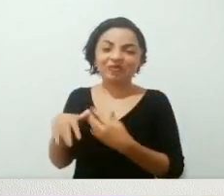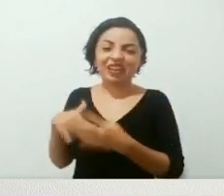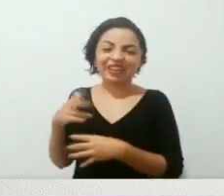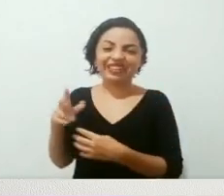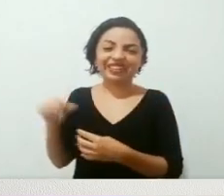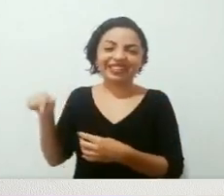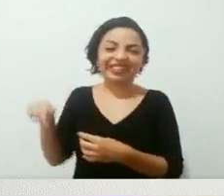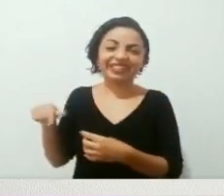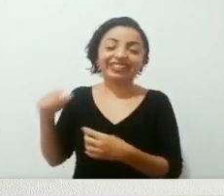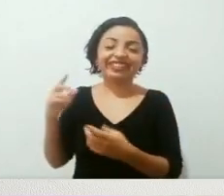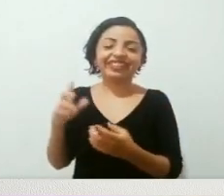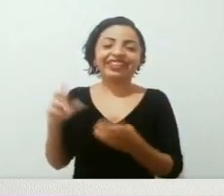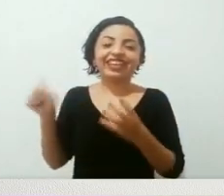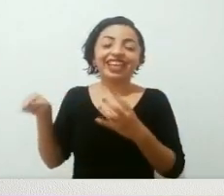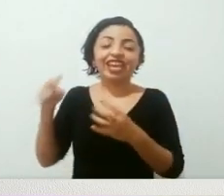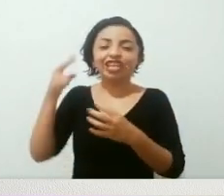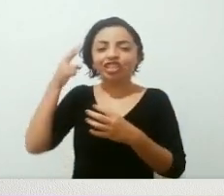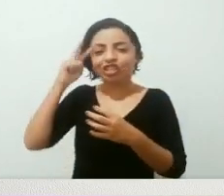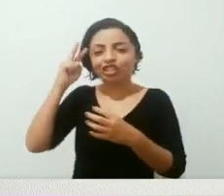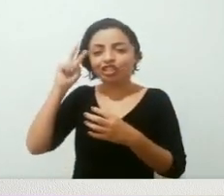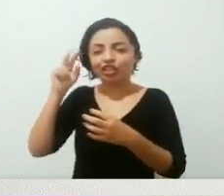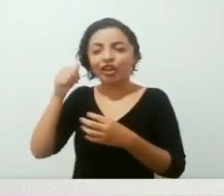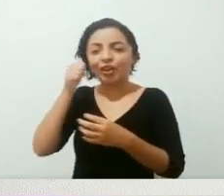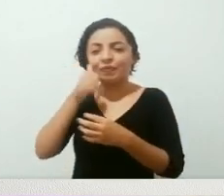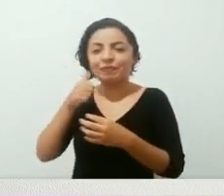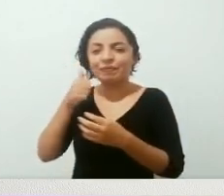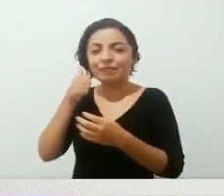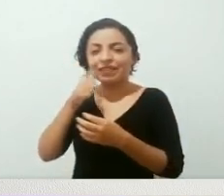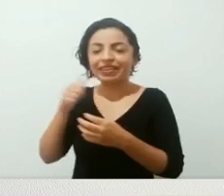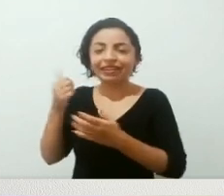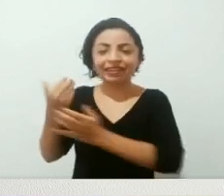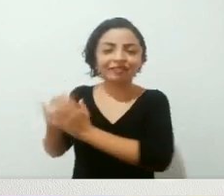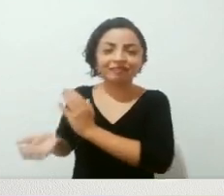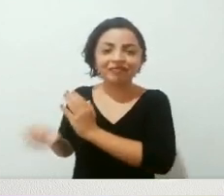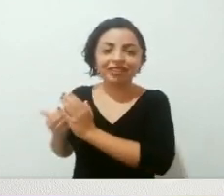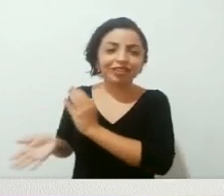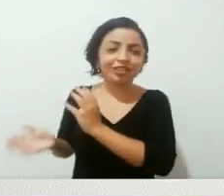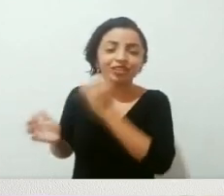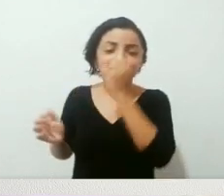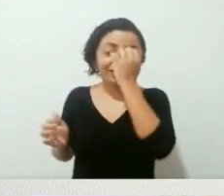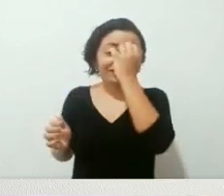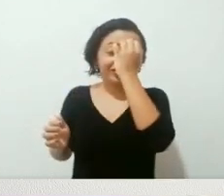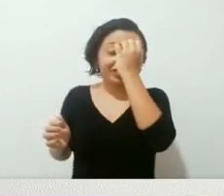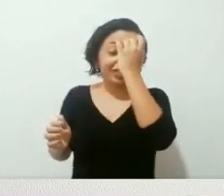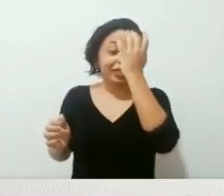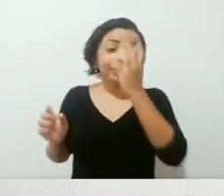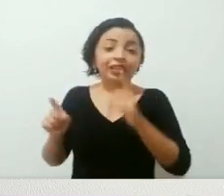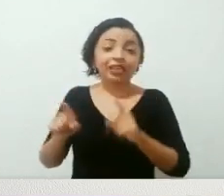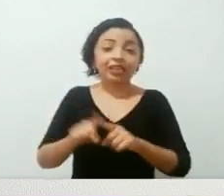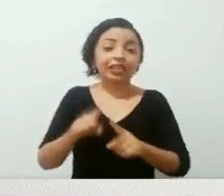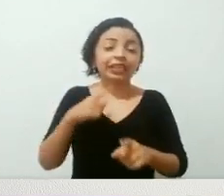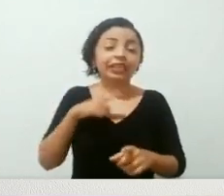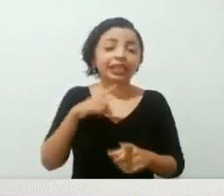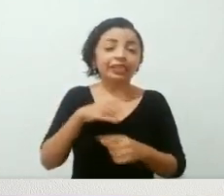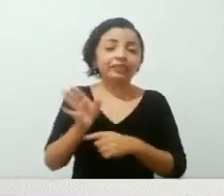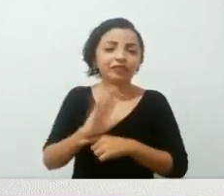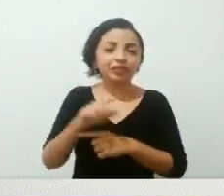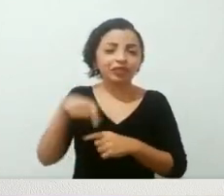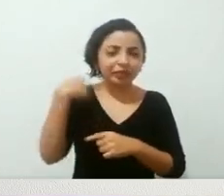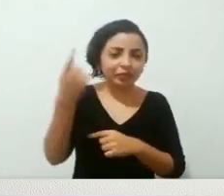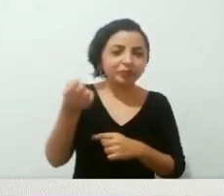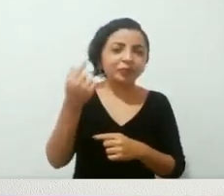aqui, História da Menina Perdida, o quarto volume, que eu vou ler, até o final do ano, e vai ter vídeo, aqui,